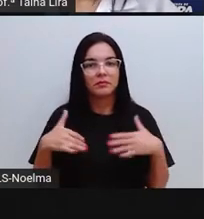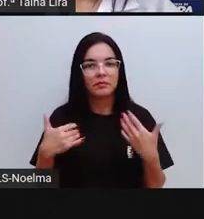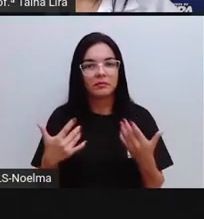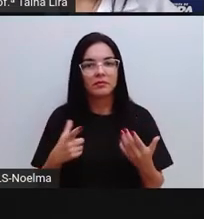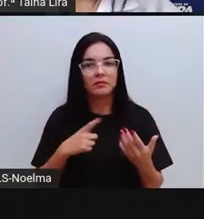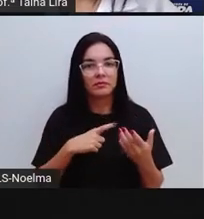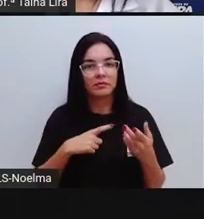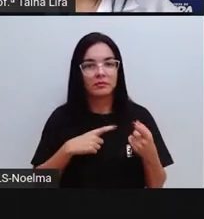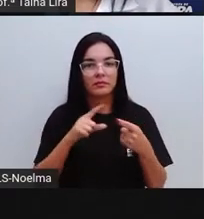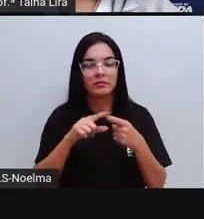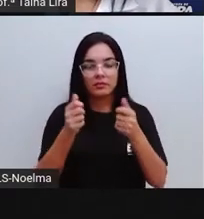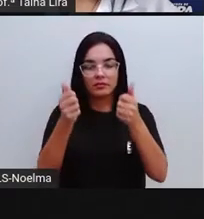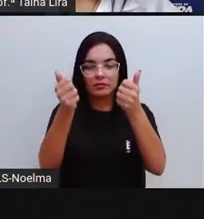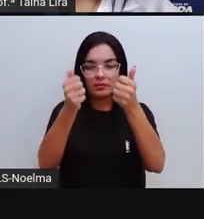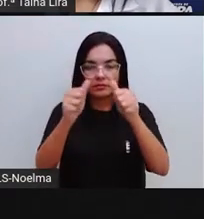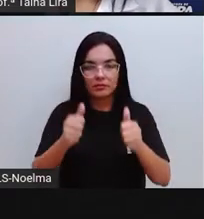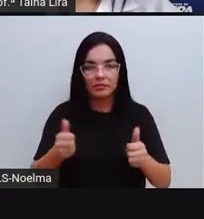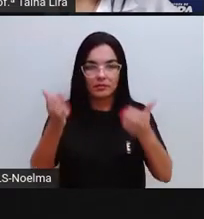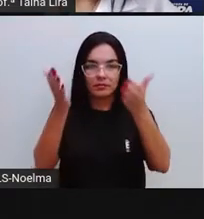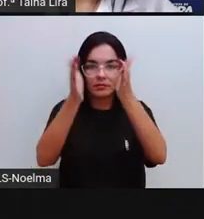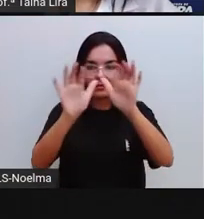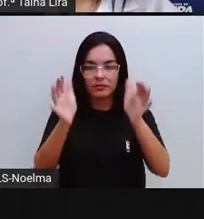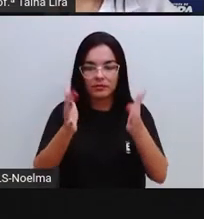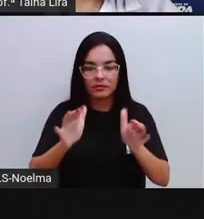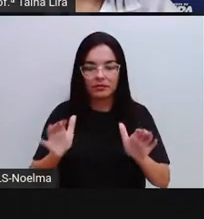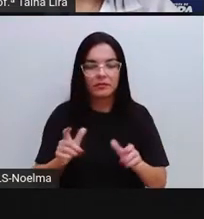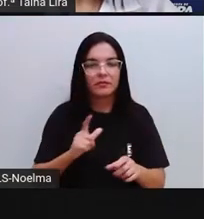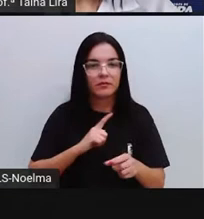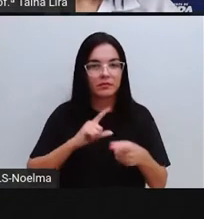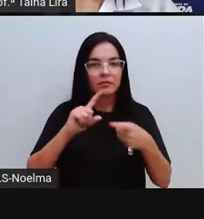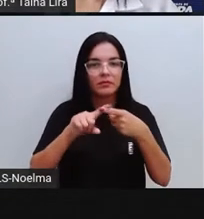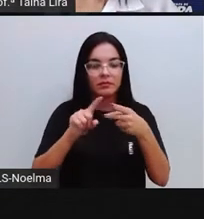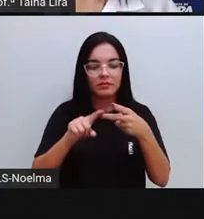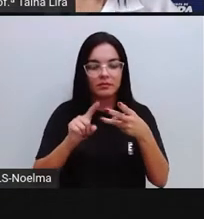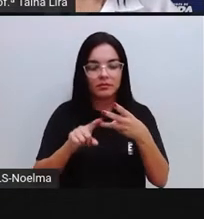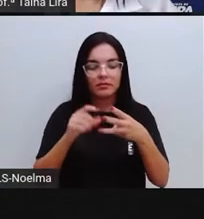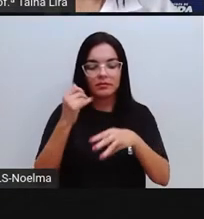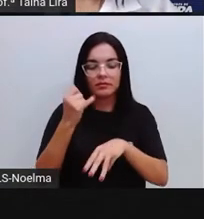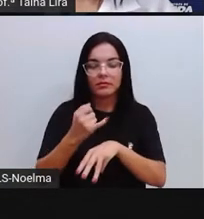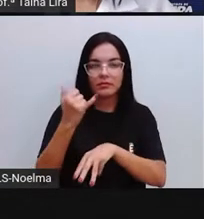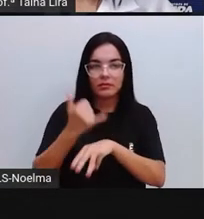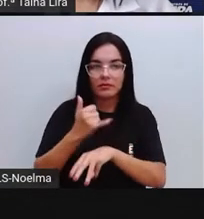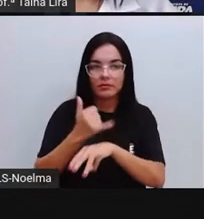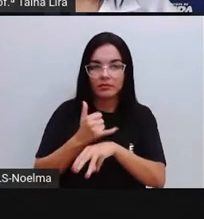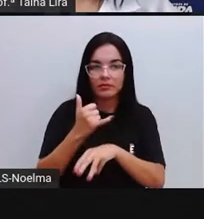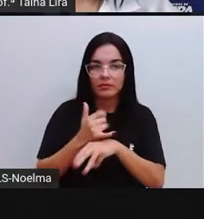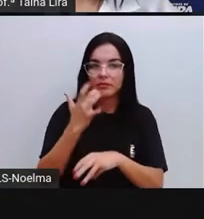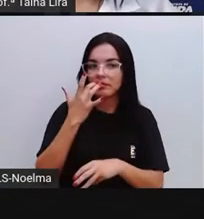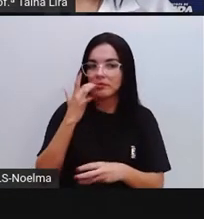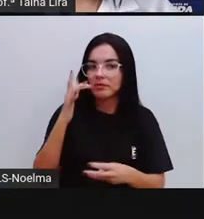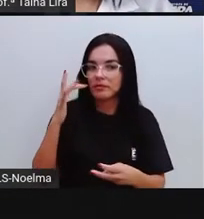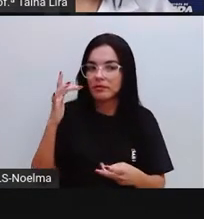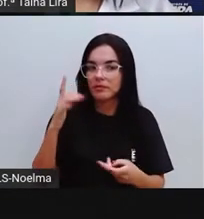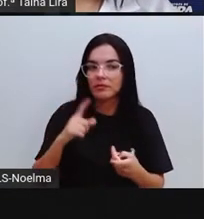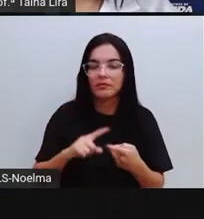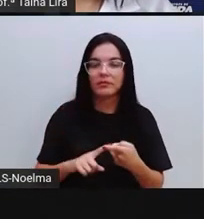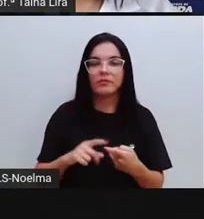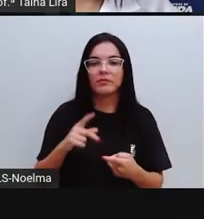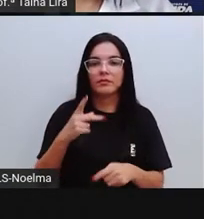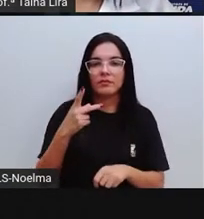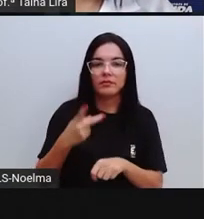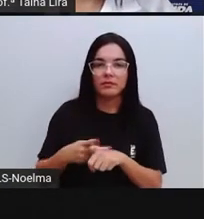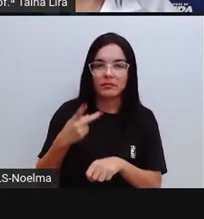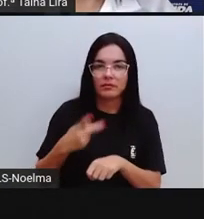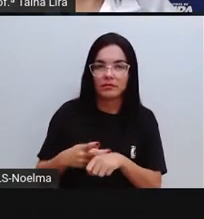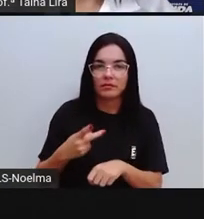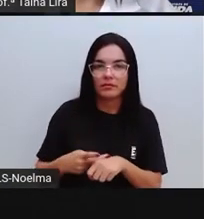são feitas de ouro, bronze e marfim, certo? Nós já sabemos que o bronze e